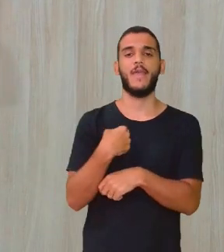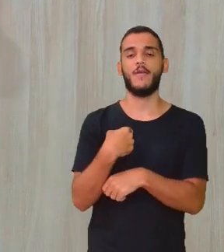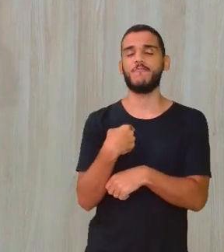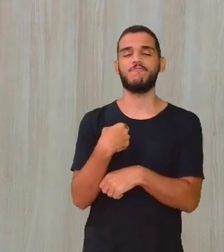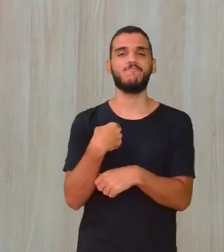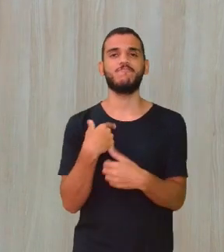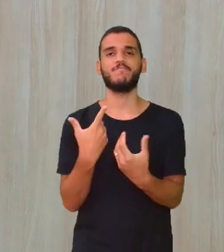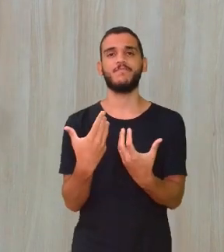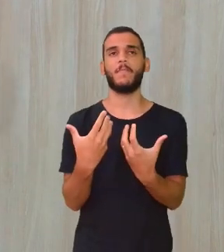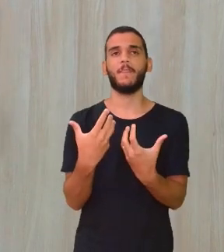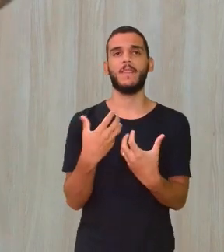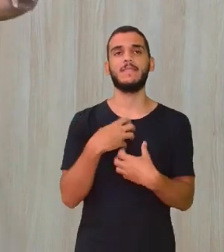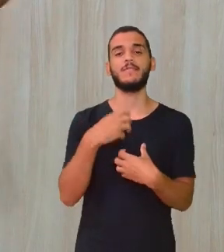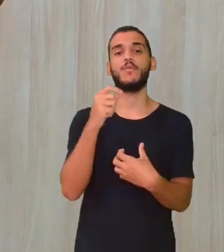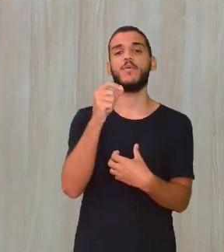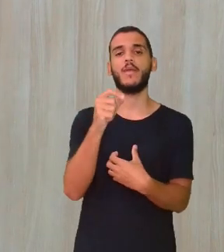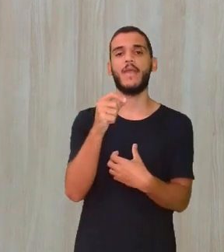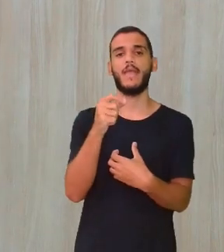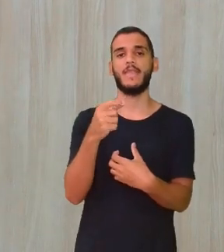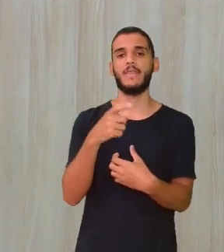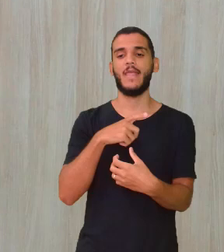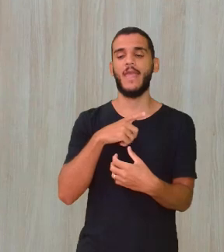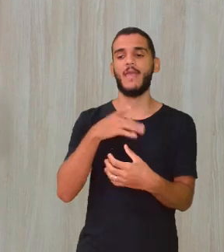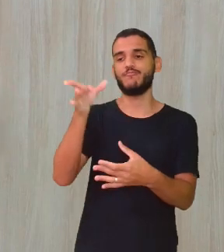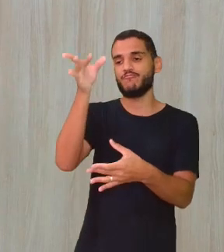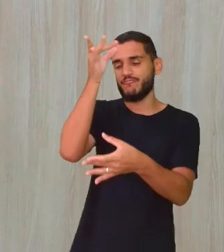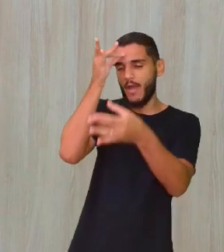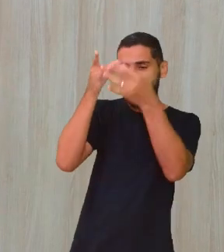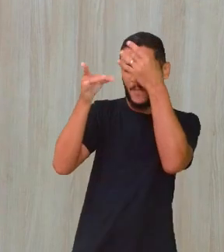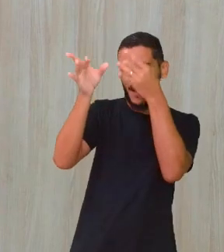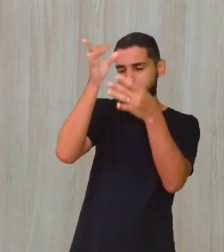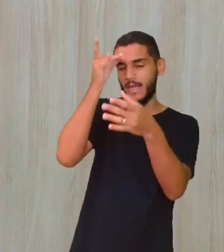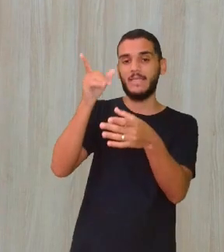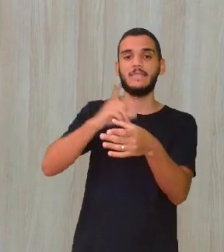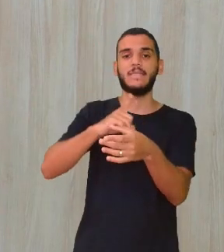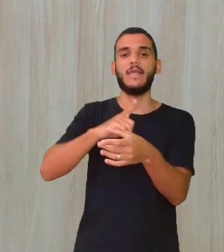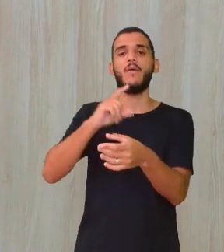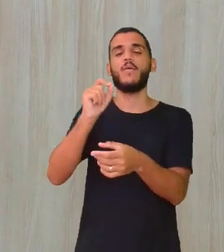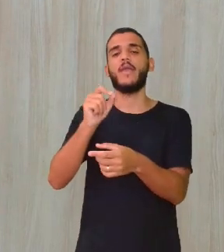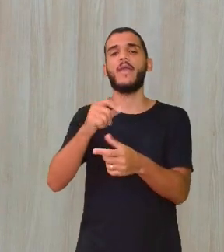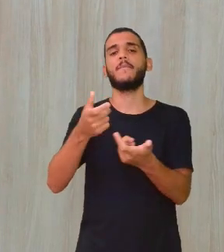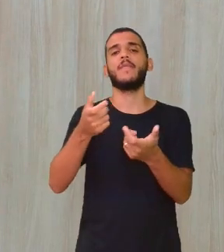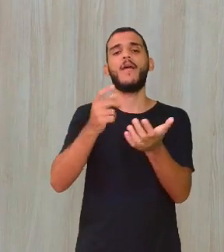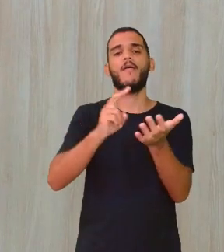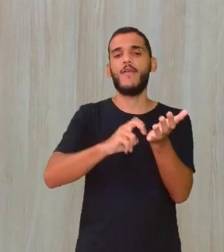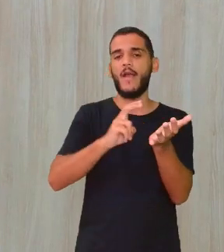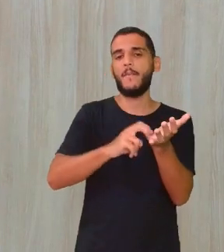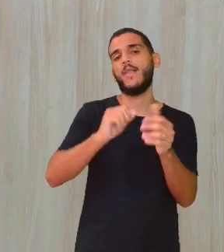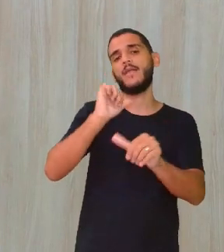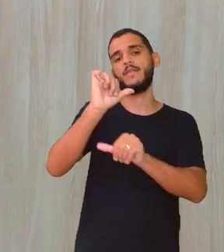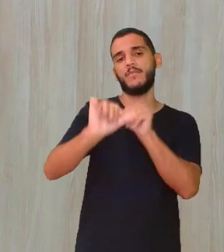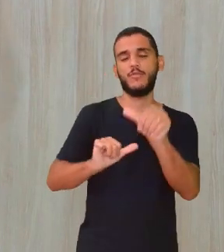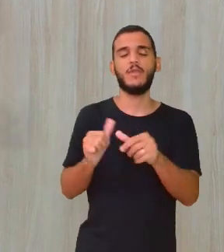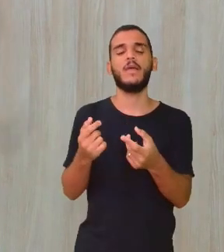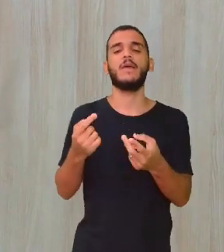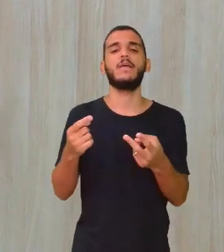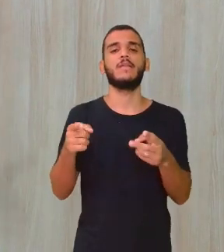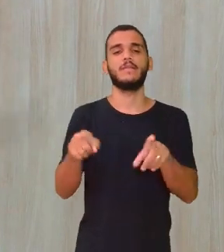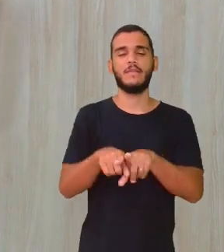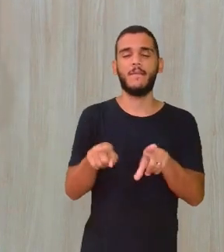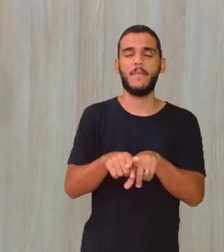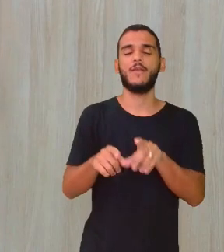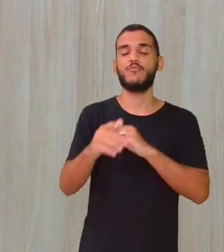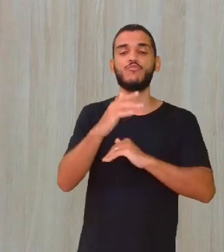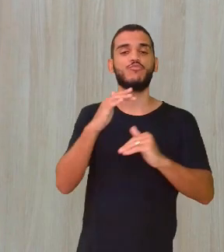na minha construção de mim. E a minha expressão, vocabular, a variação linguística que eu escolho, a eu, tudo isso faz